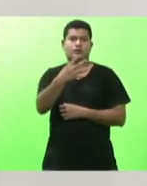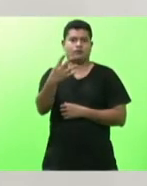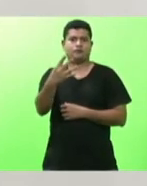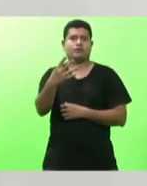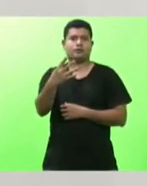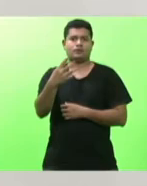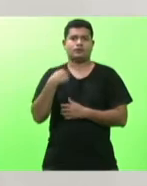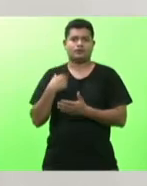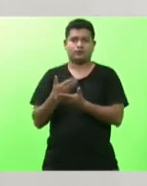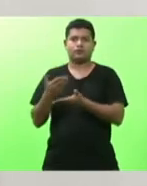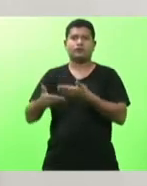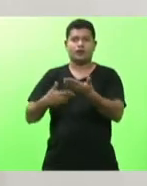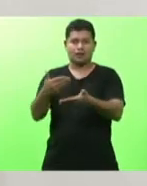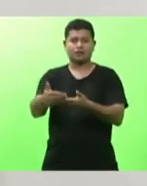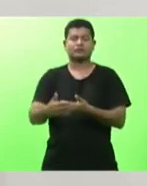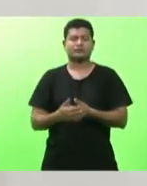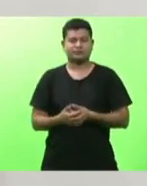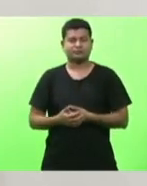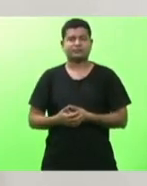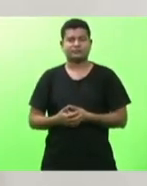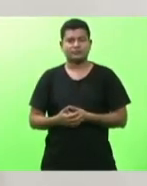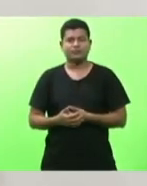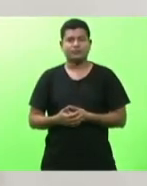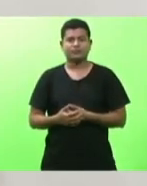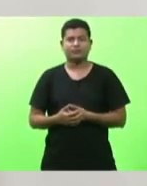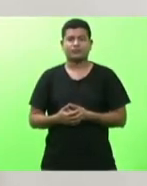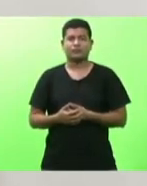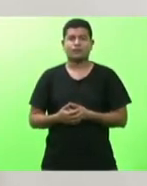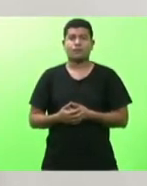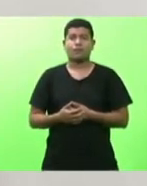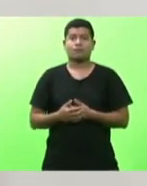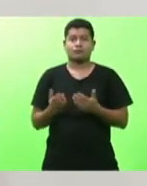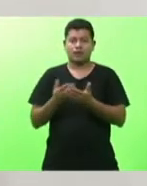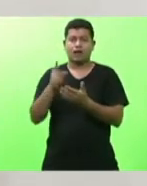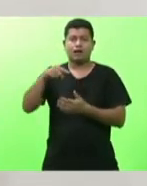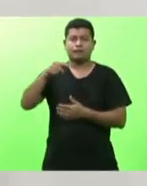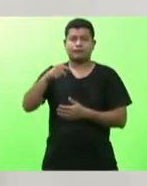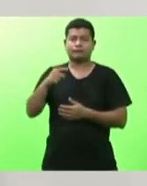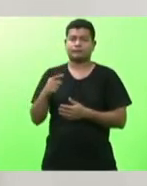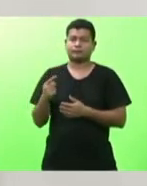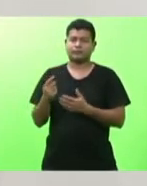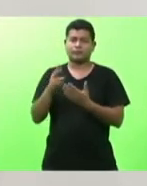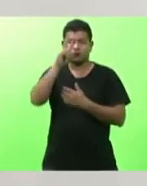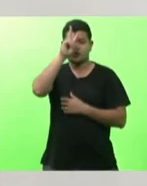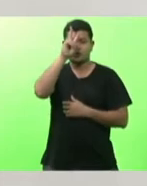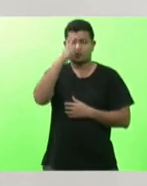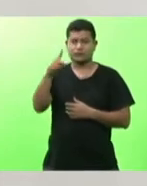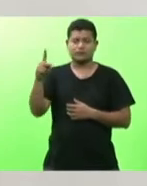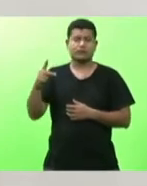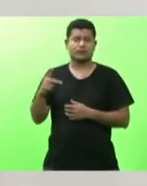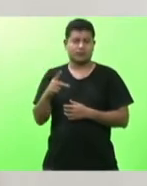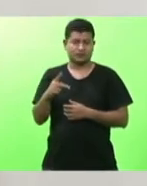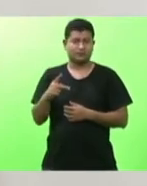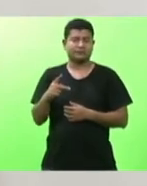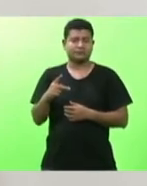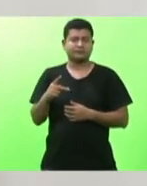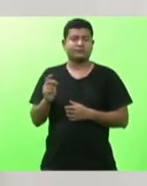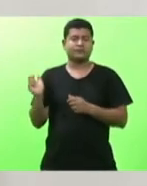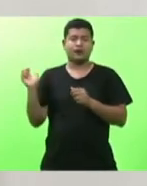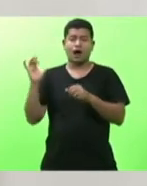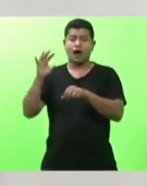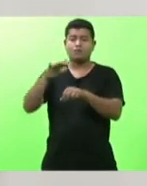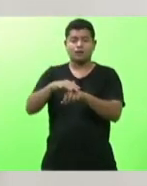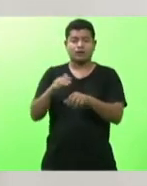a pé essa é a história dos imigrantes italianos valentes colonizadores que vieram ajudar a